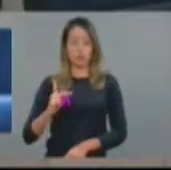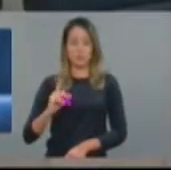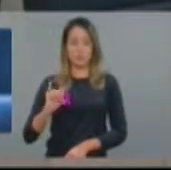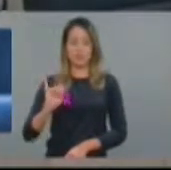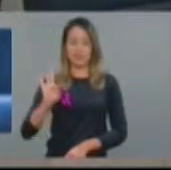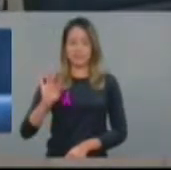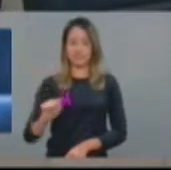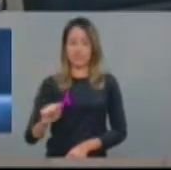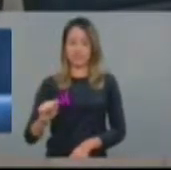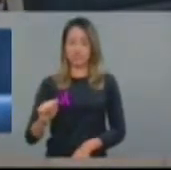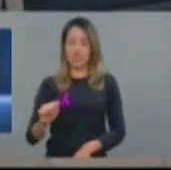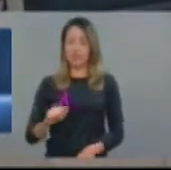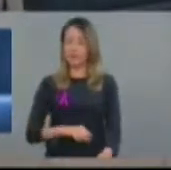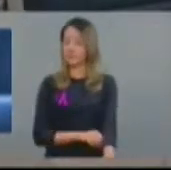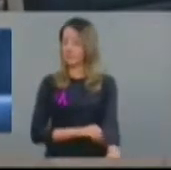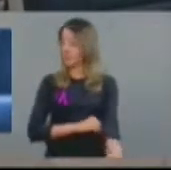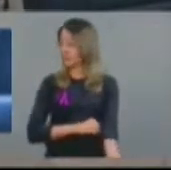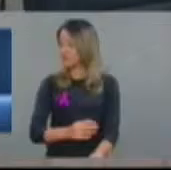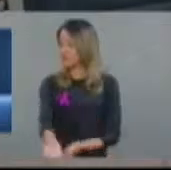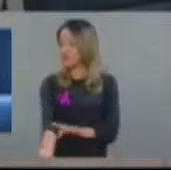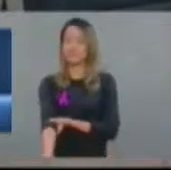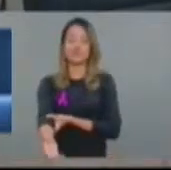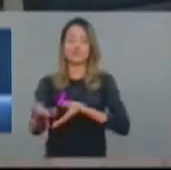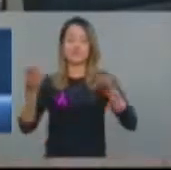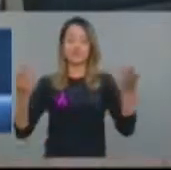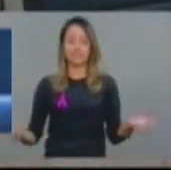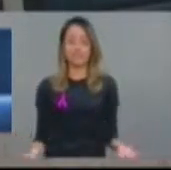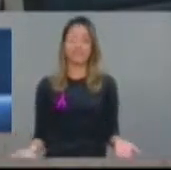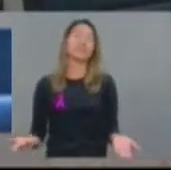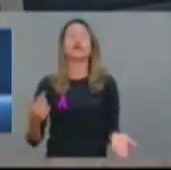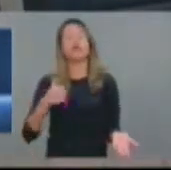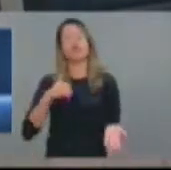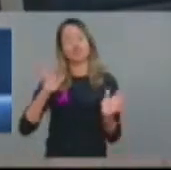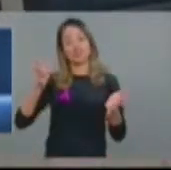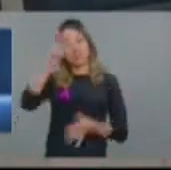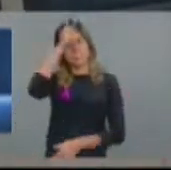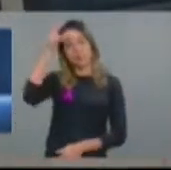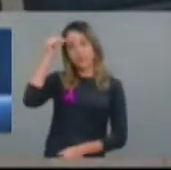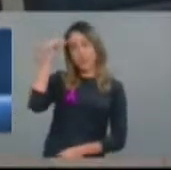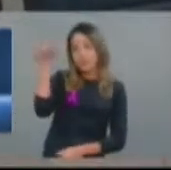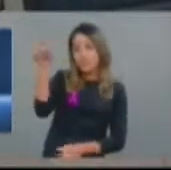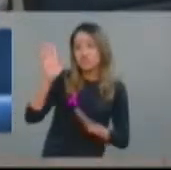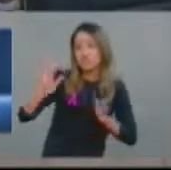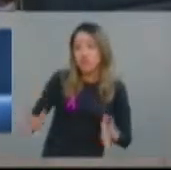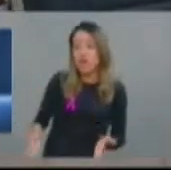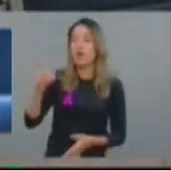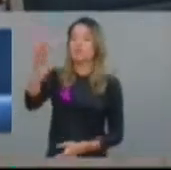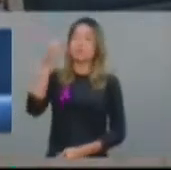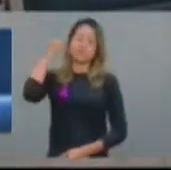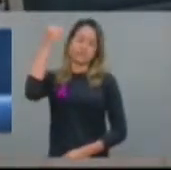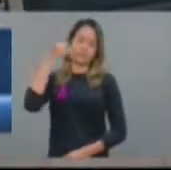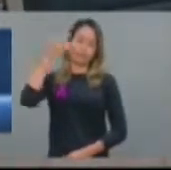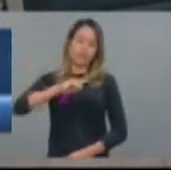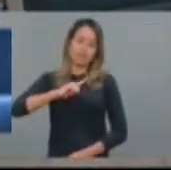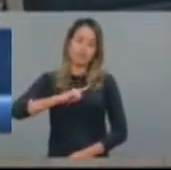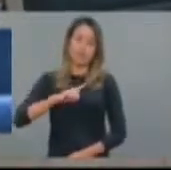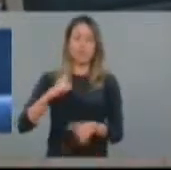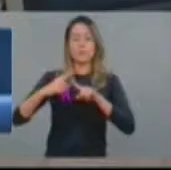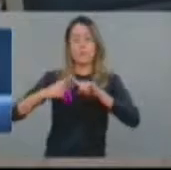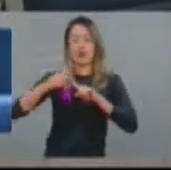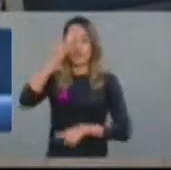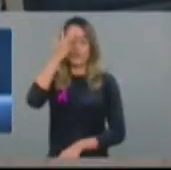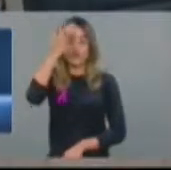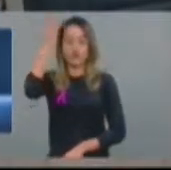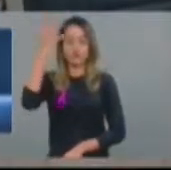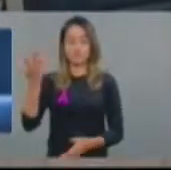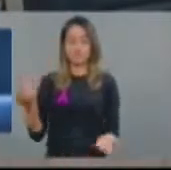estrutura de Camusim até aquela praia? Como é que está? O senhor, como foi prefeito, se preocupou muito com isso, né? De facilitar,